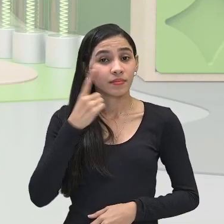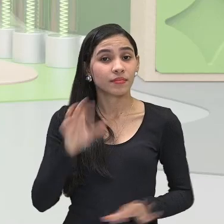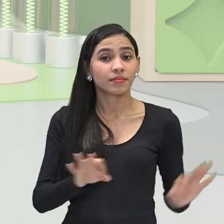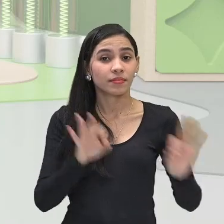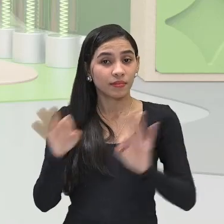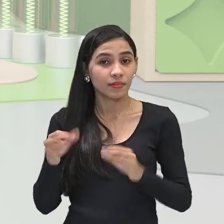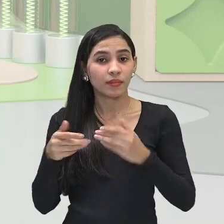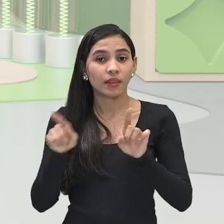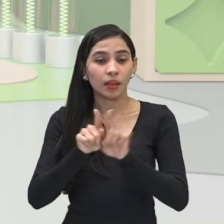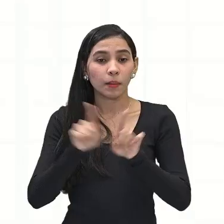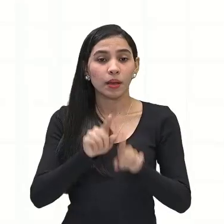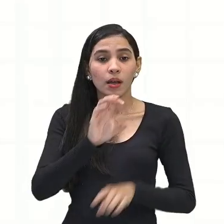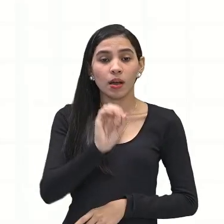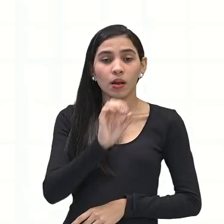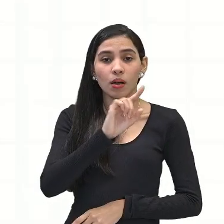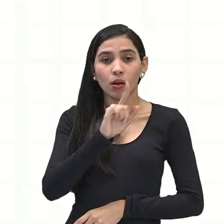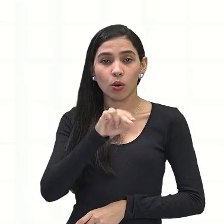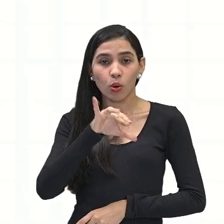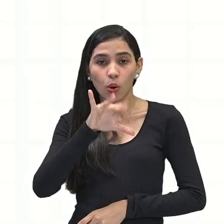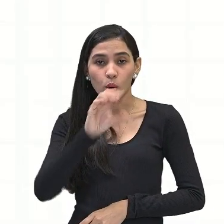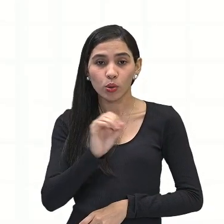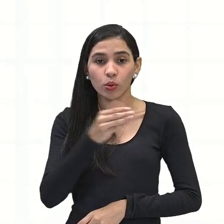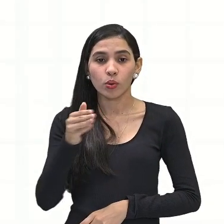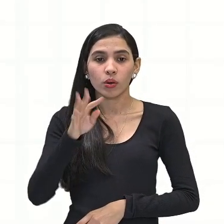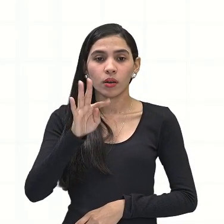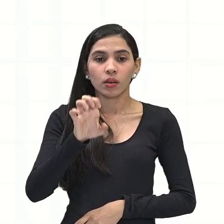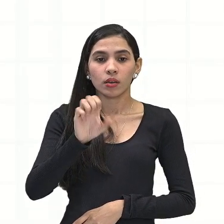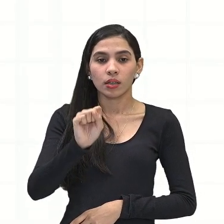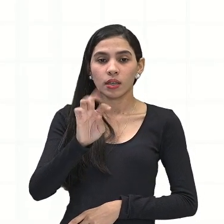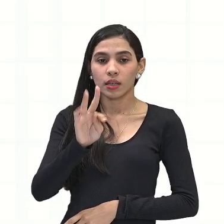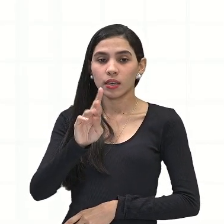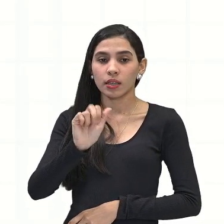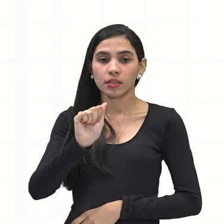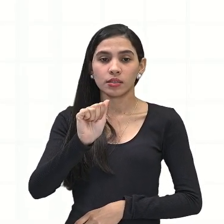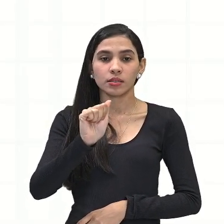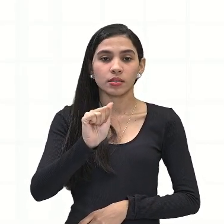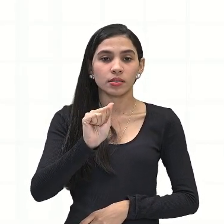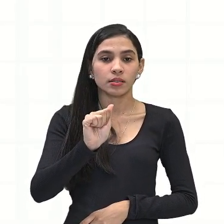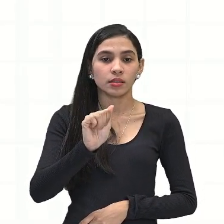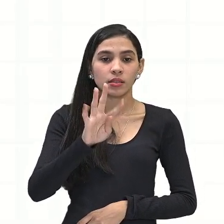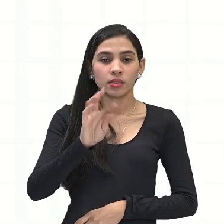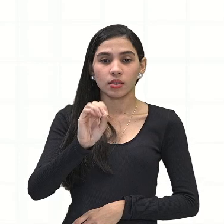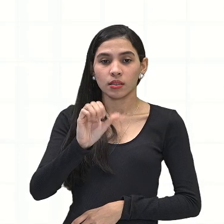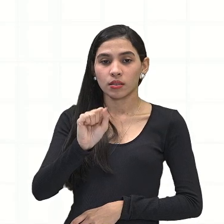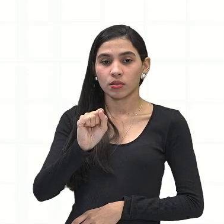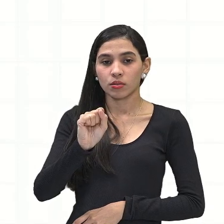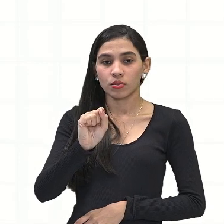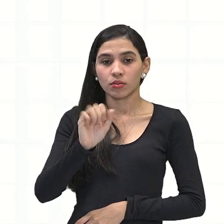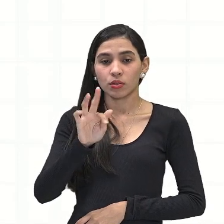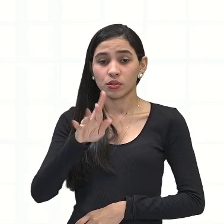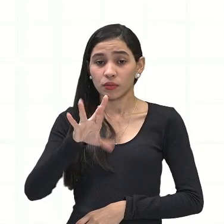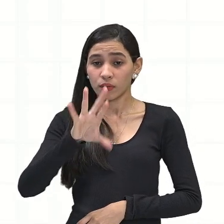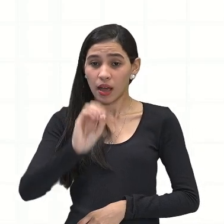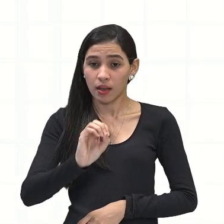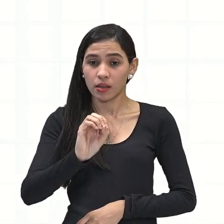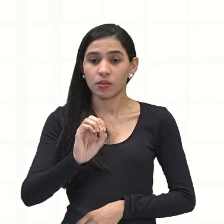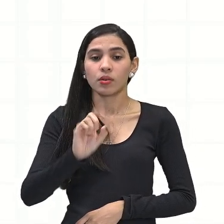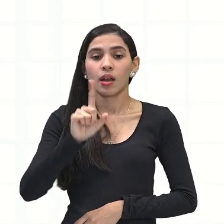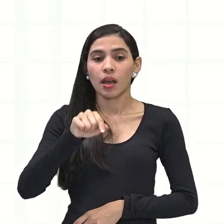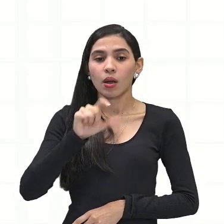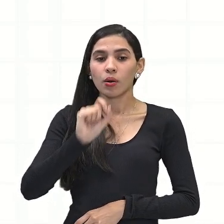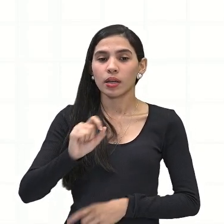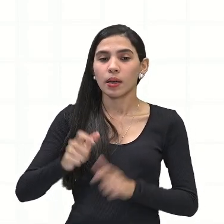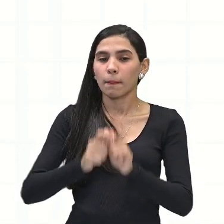esse ozônio estratosférico, né, ele, a maior parte, é produzida quando as